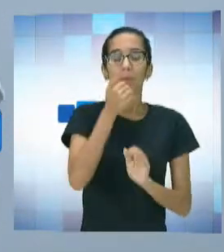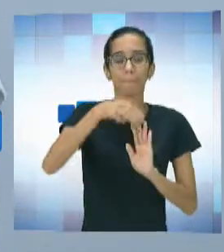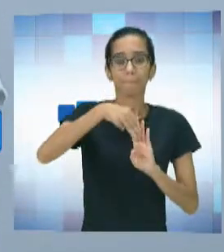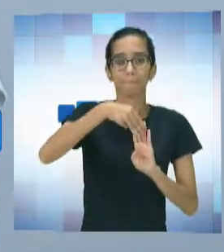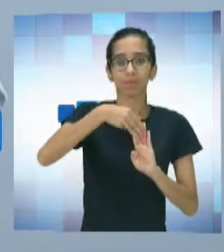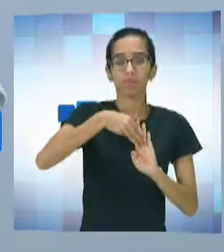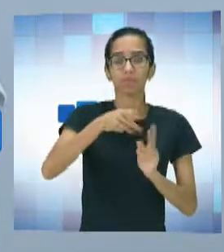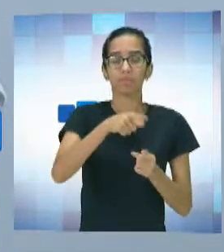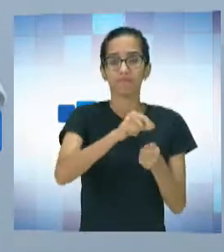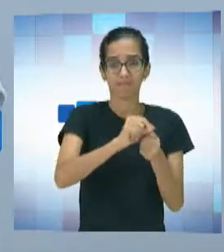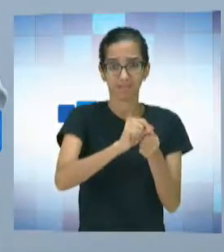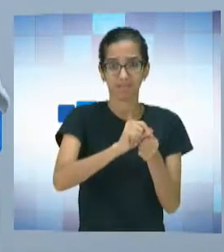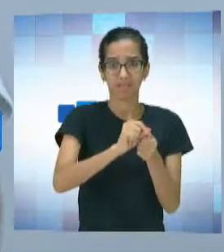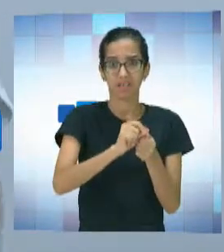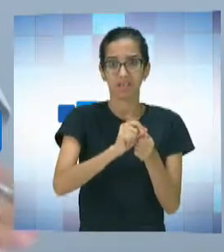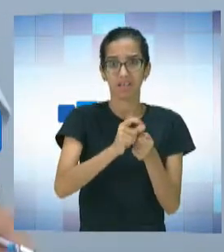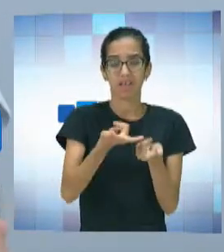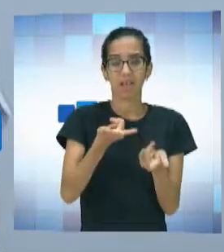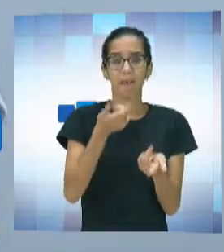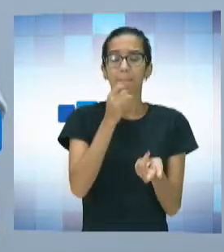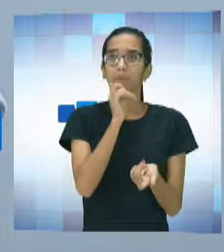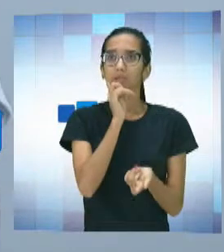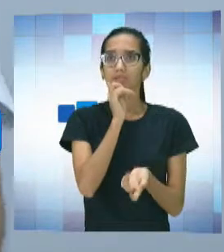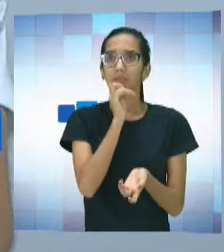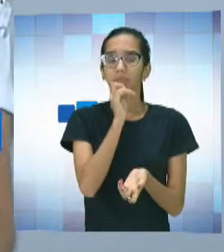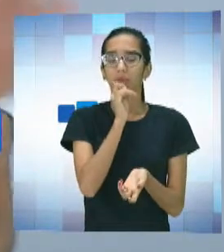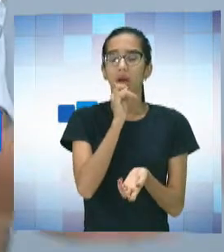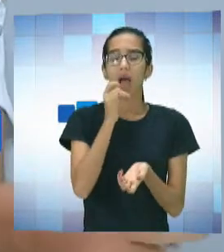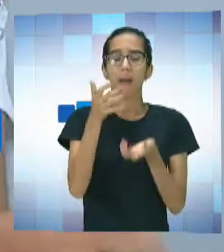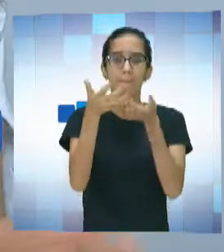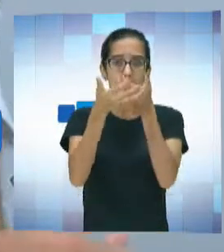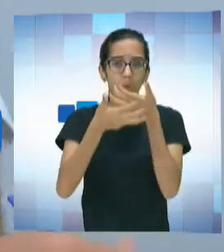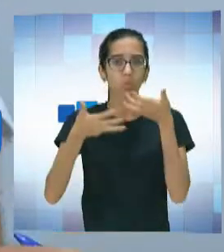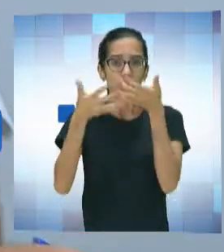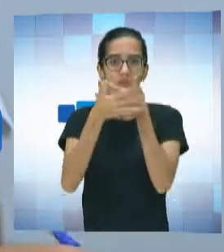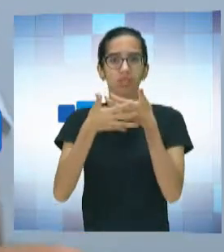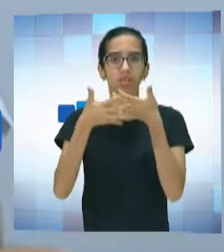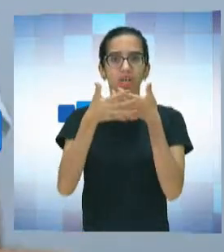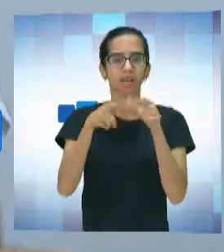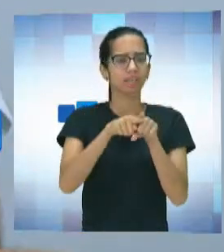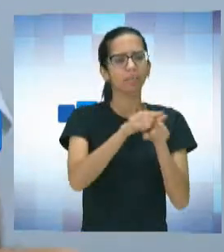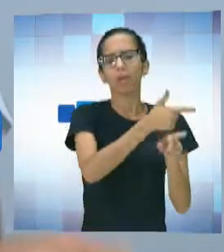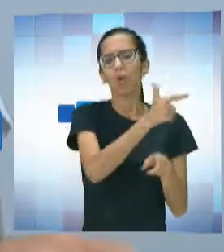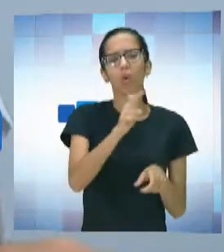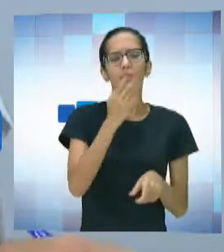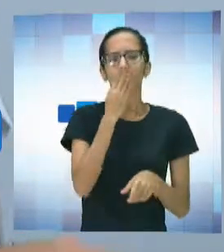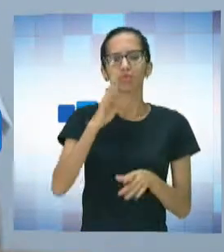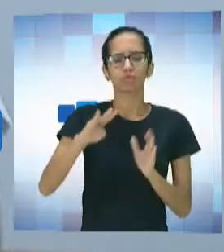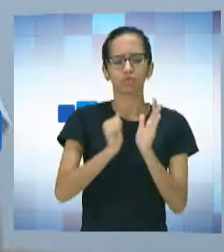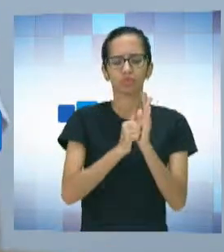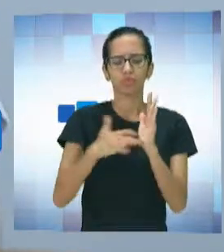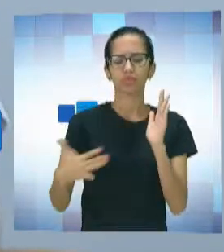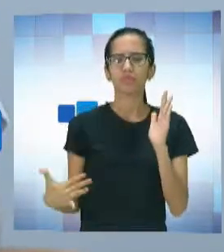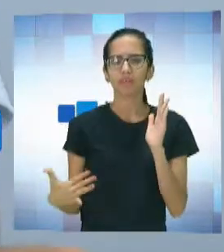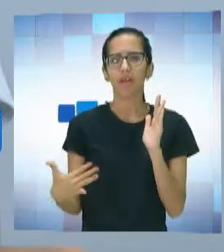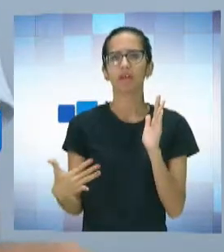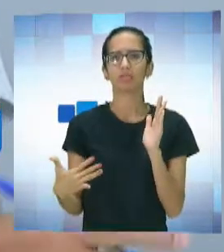né? E a gente observava não só como a questão da música, como outras atividades que eles ficavam